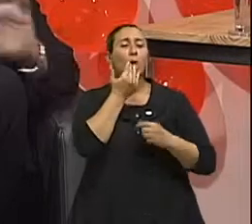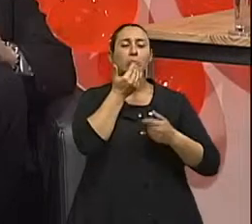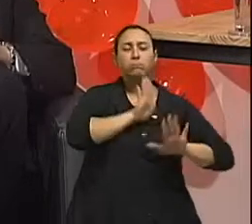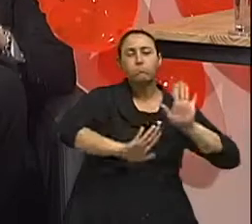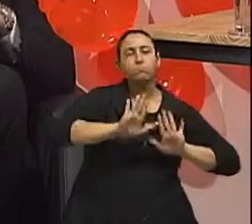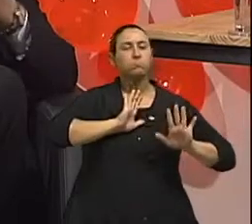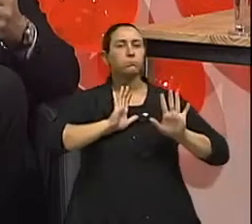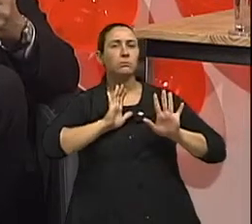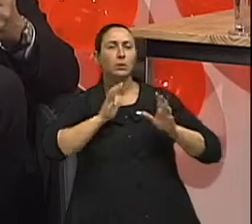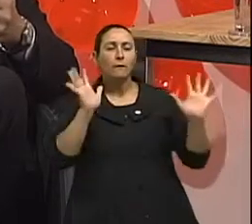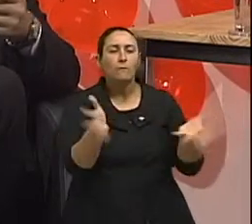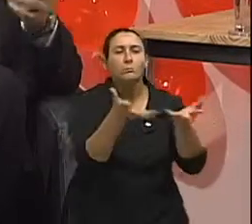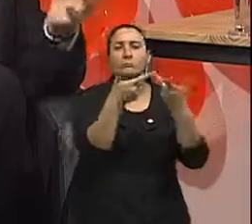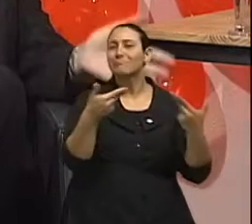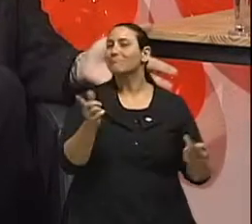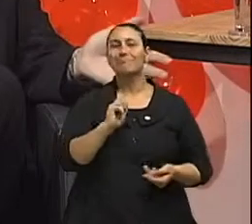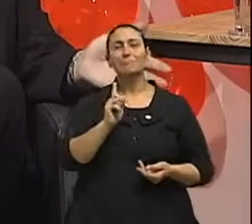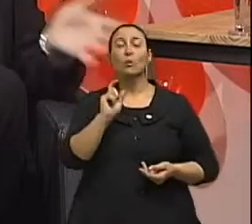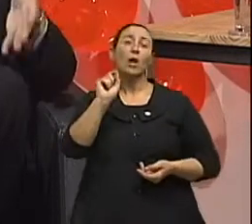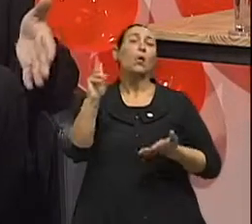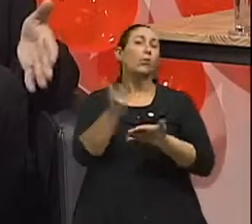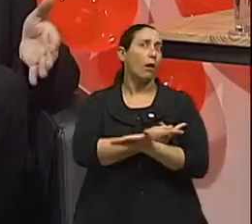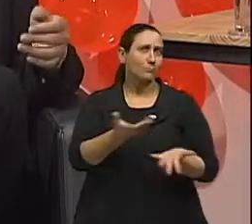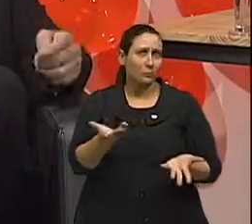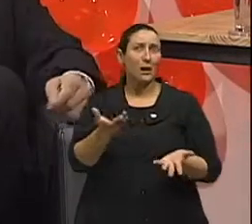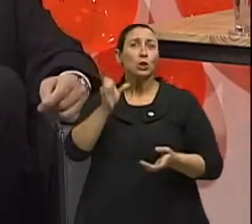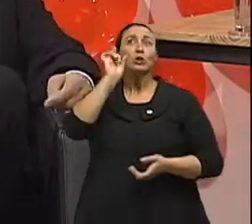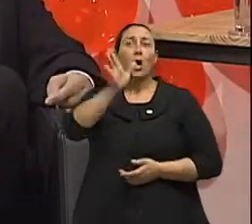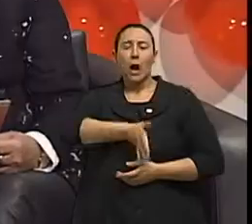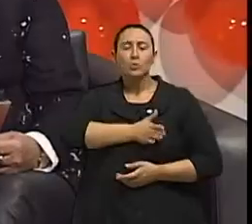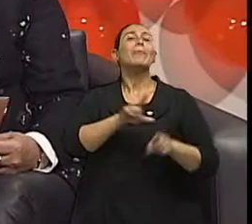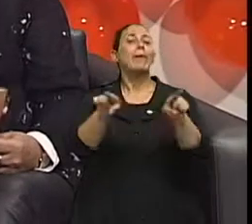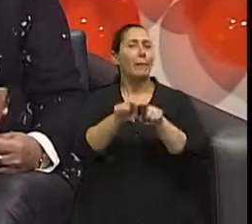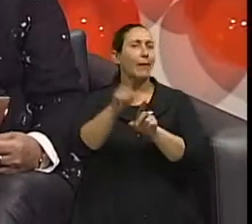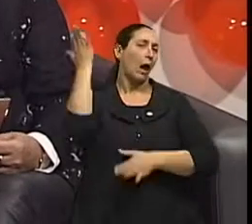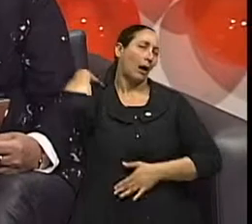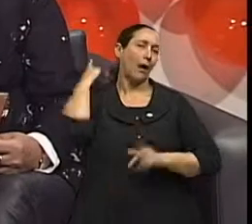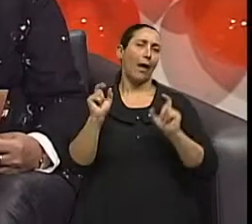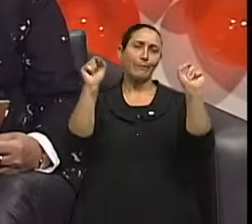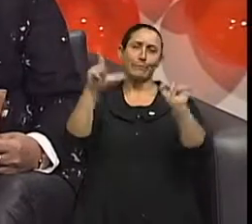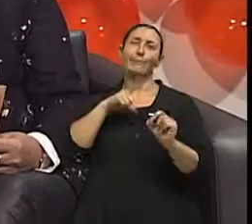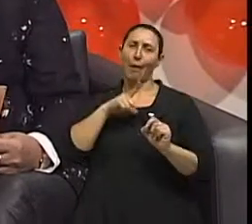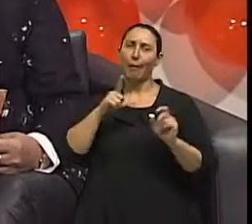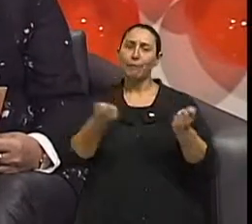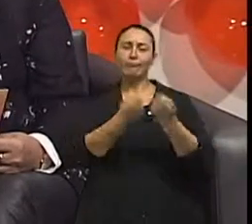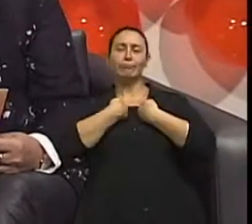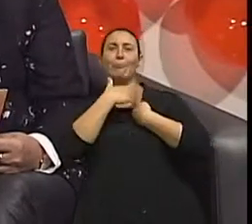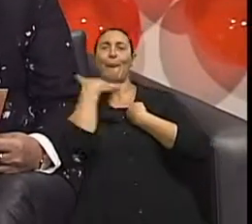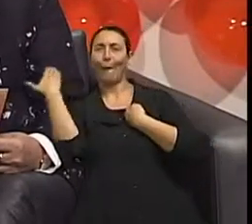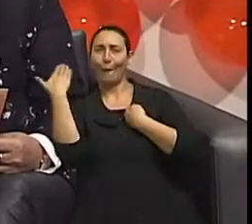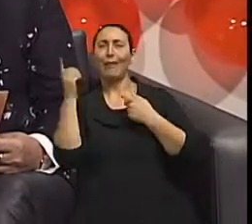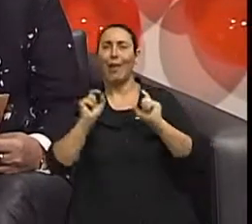maus hábitos aumentam, inclusive, a chance de morrer de doença cardíaca, mas de câncer também. Certo. Bom, mas a gente sabe que é